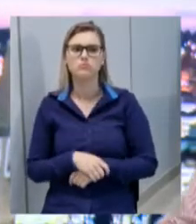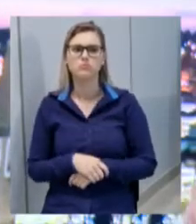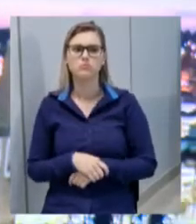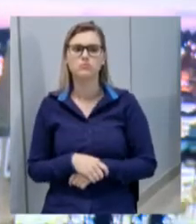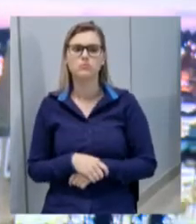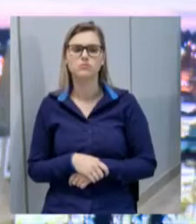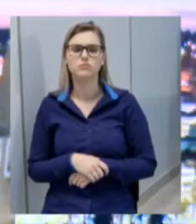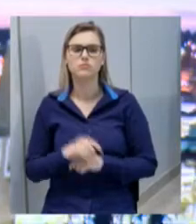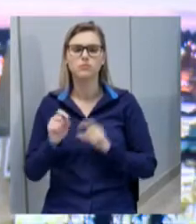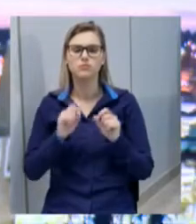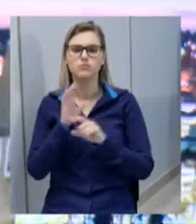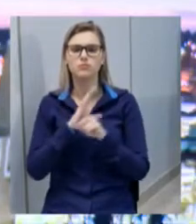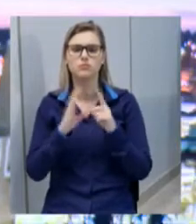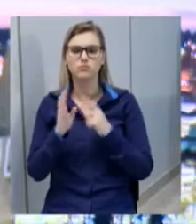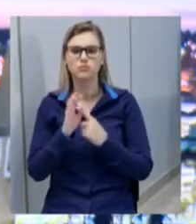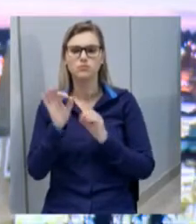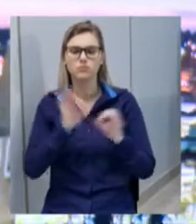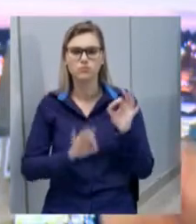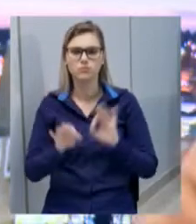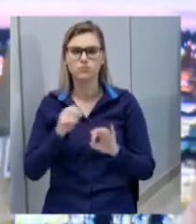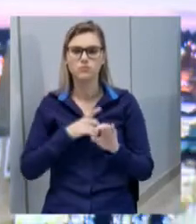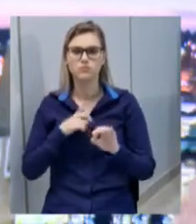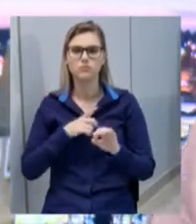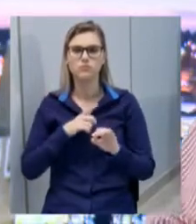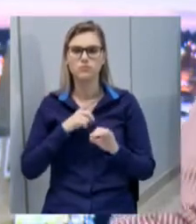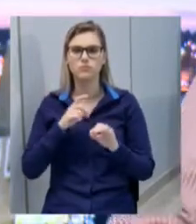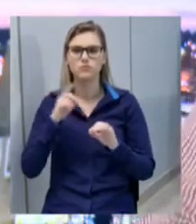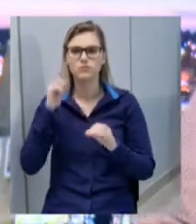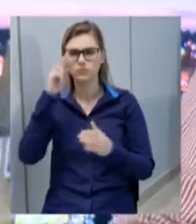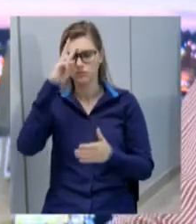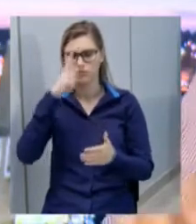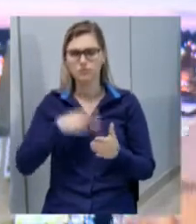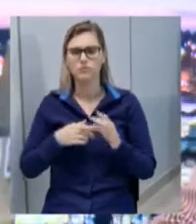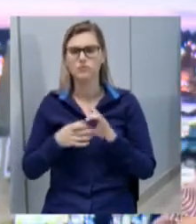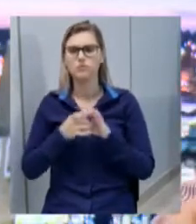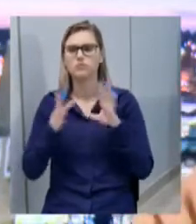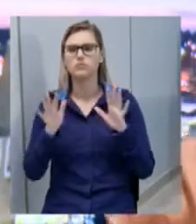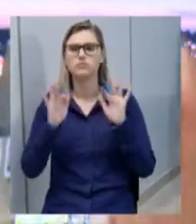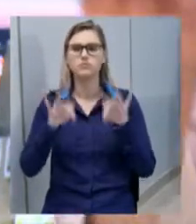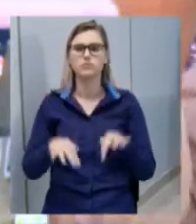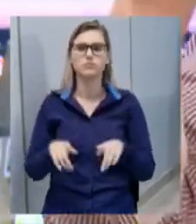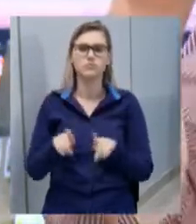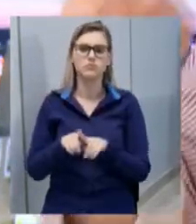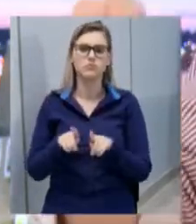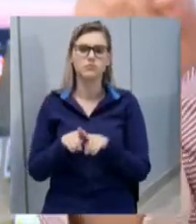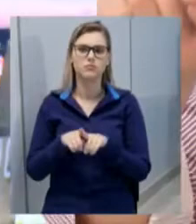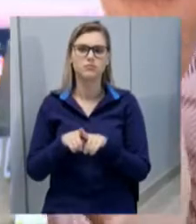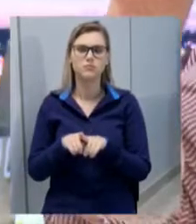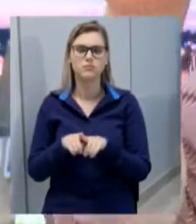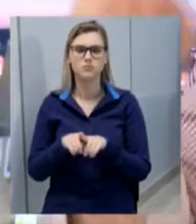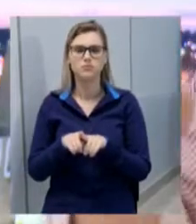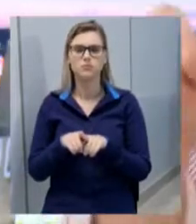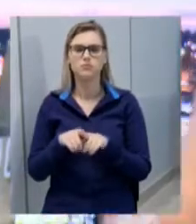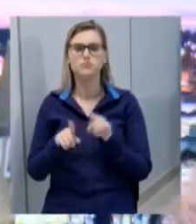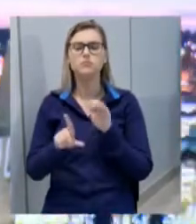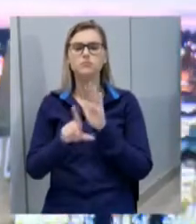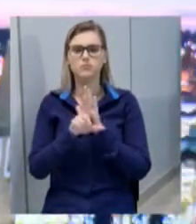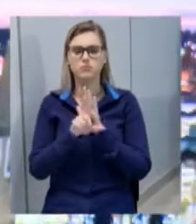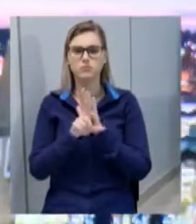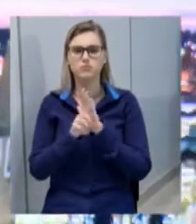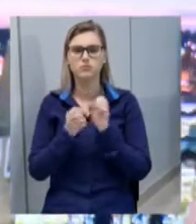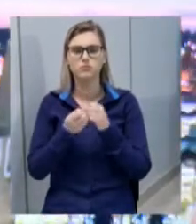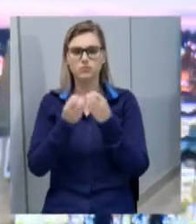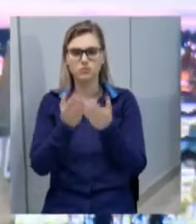medo que a comunidade se organize e tenha autonomia. E para concluir essas outorgas elas são